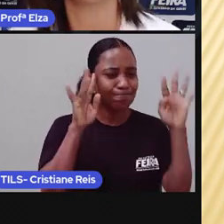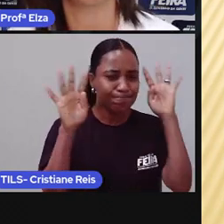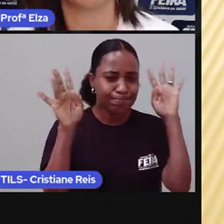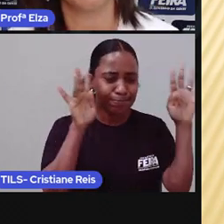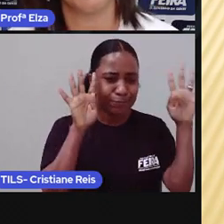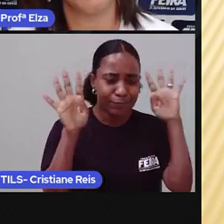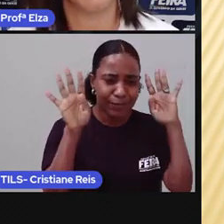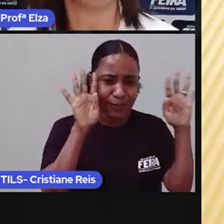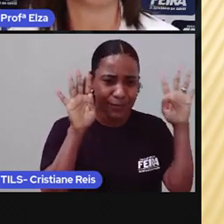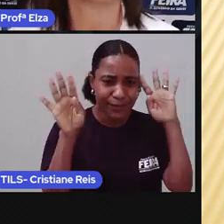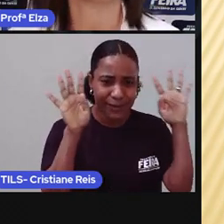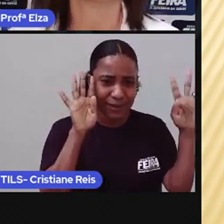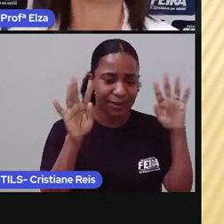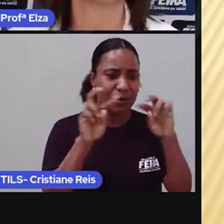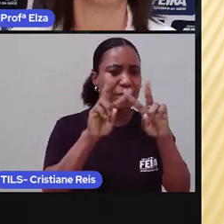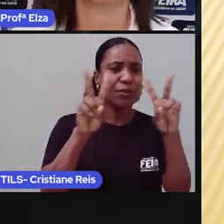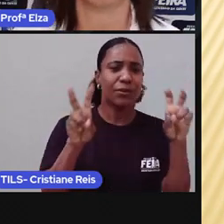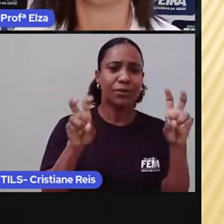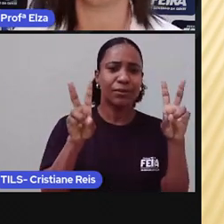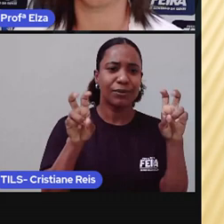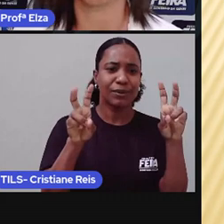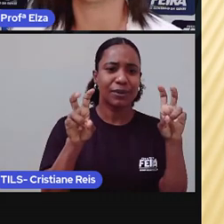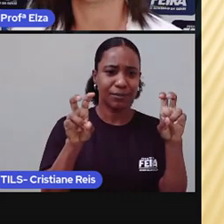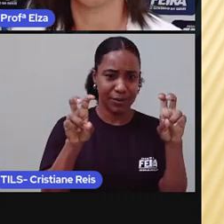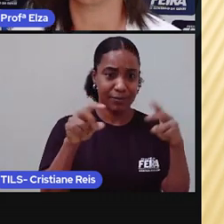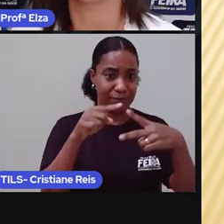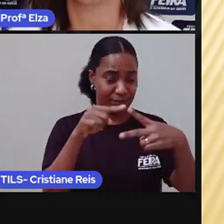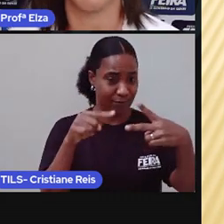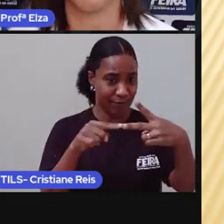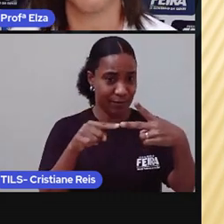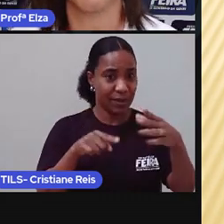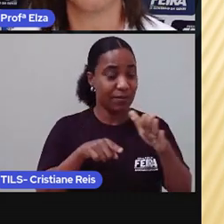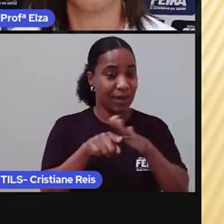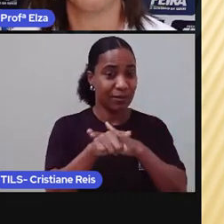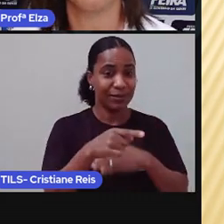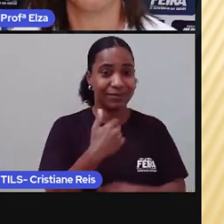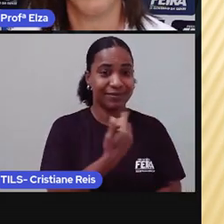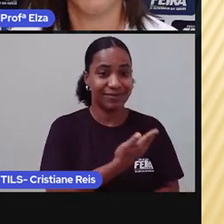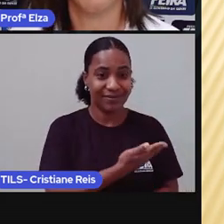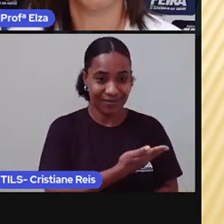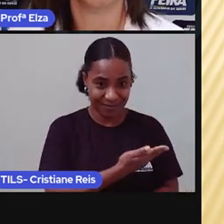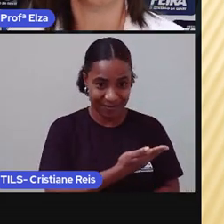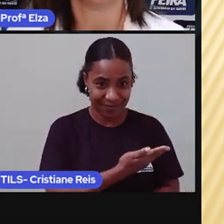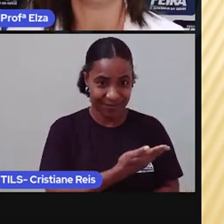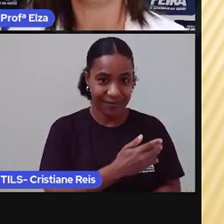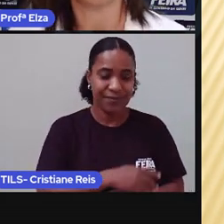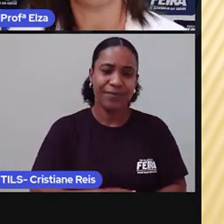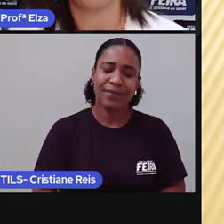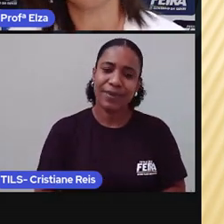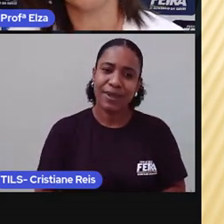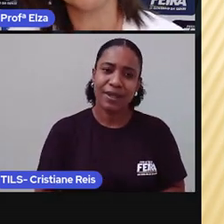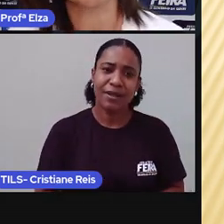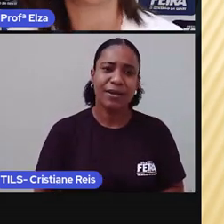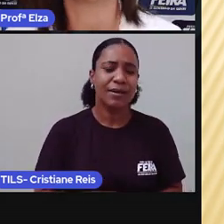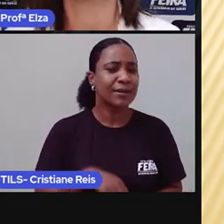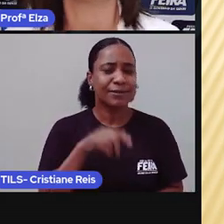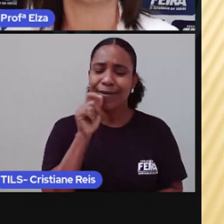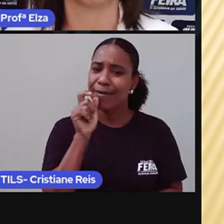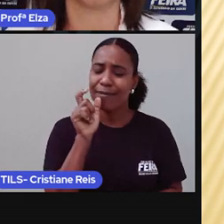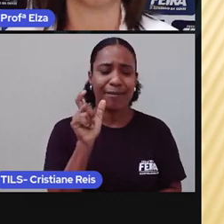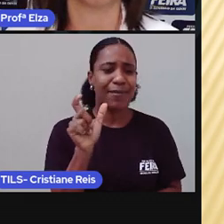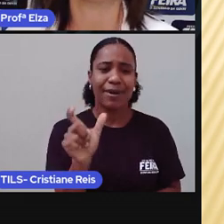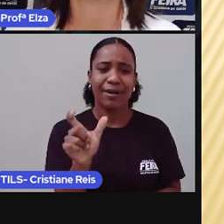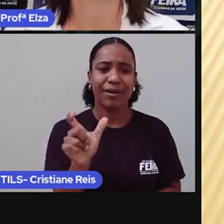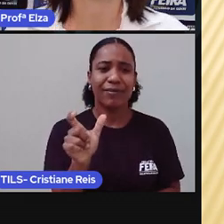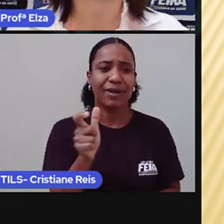sobre o tema a partir dessas duas perguntas que estão no slide. Como palavras da língua